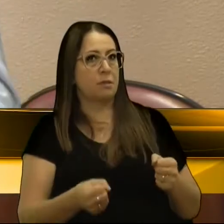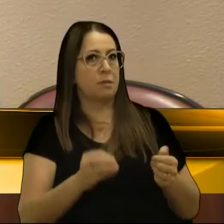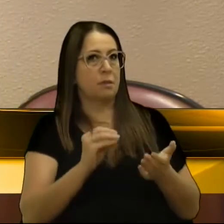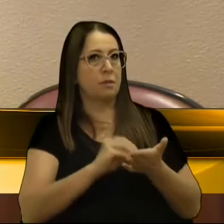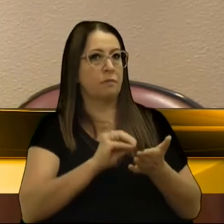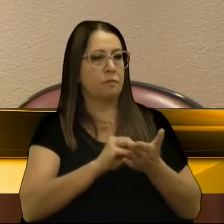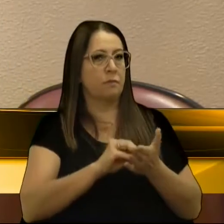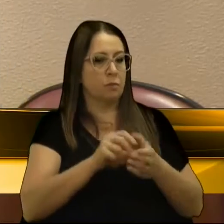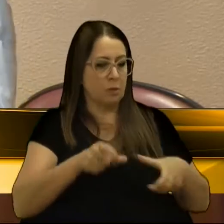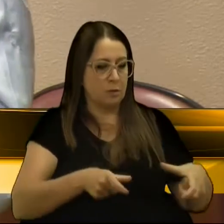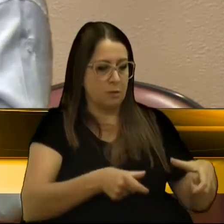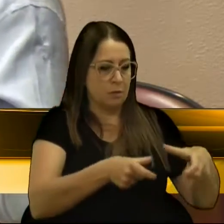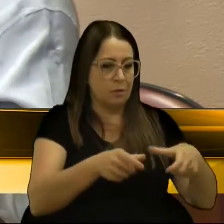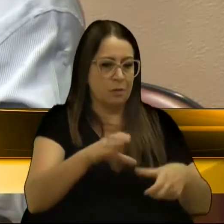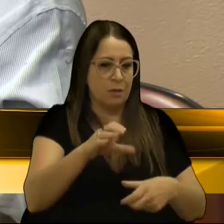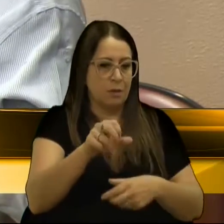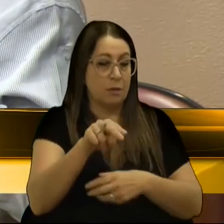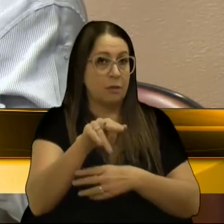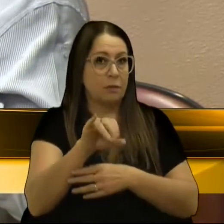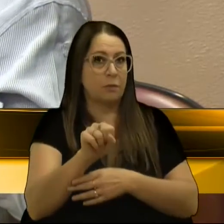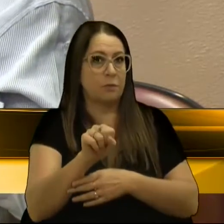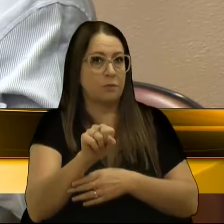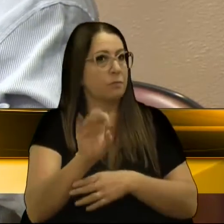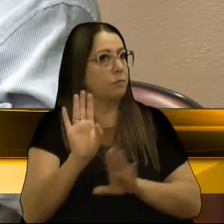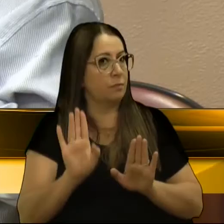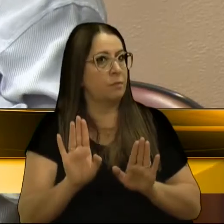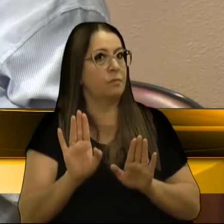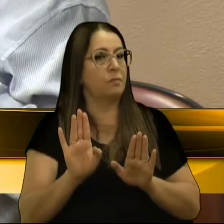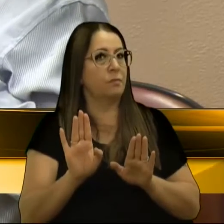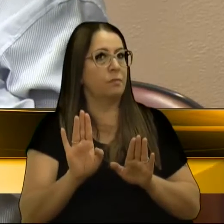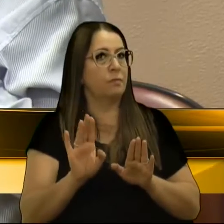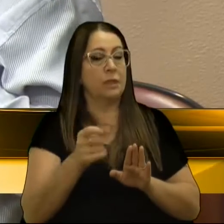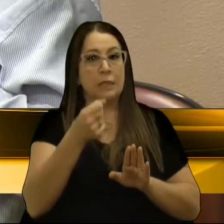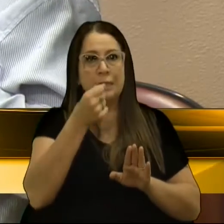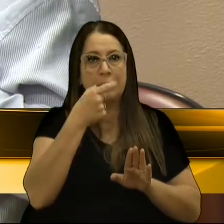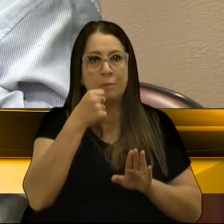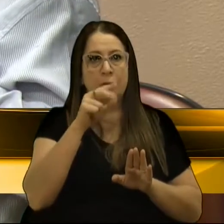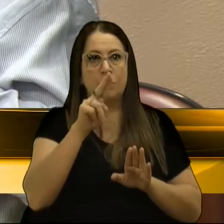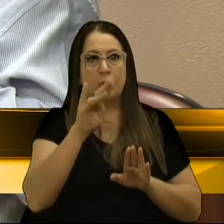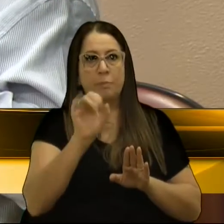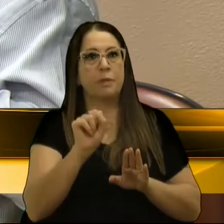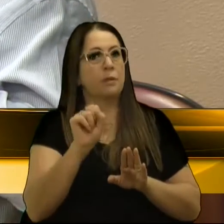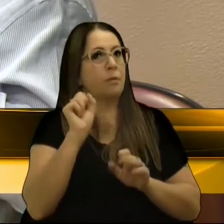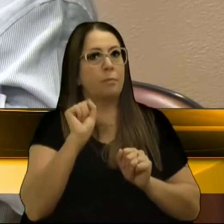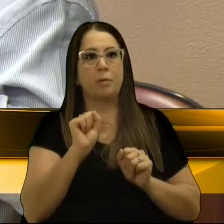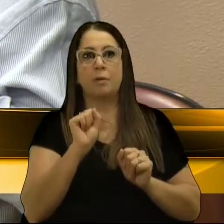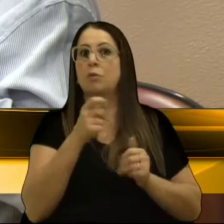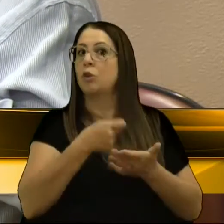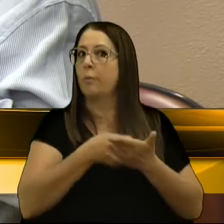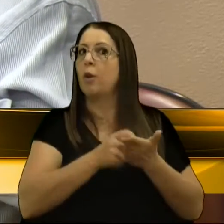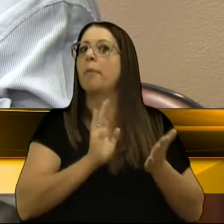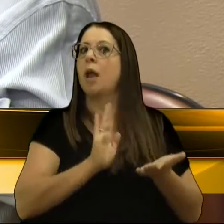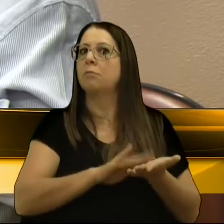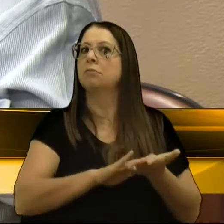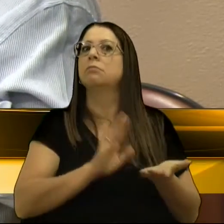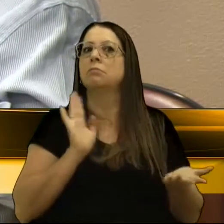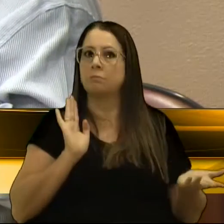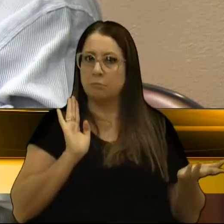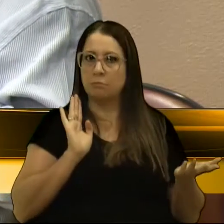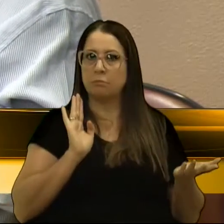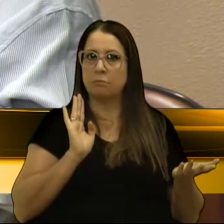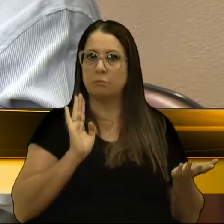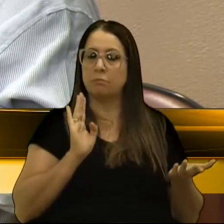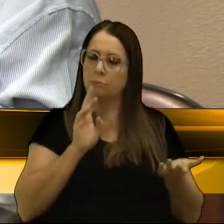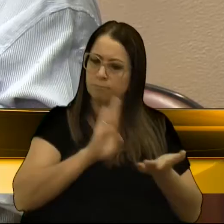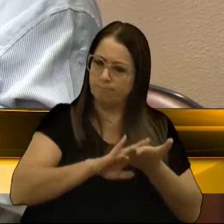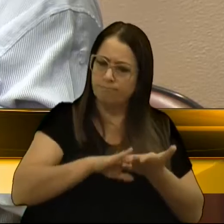canos para saneamento, remédio nas UBSs, e isso nós vamos cobrar. Isso nós vamos